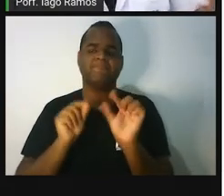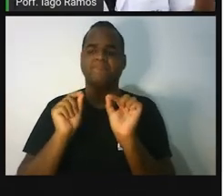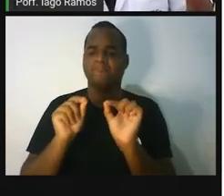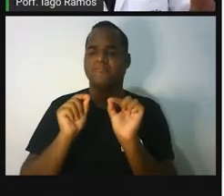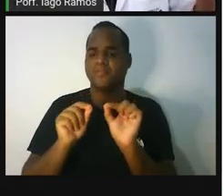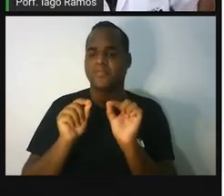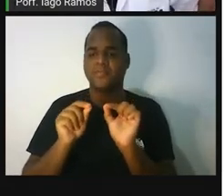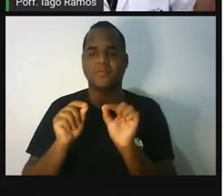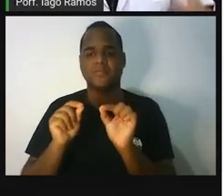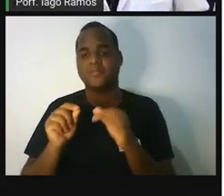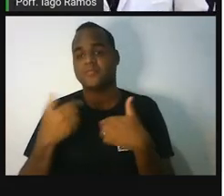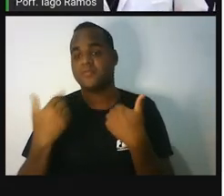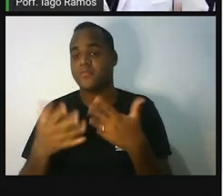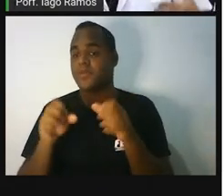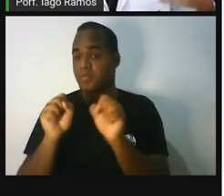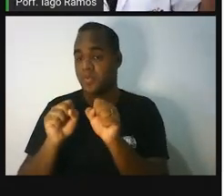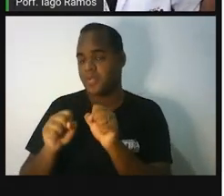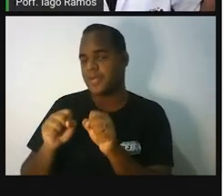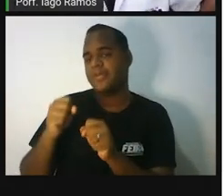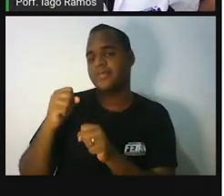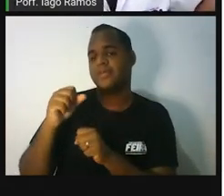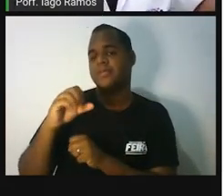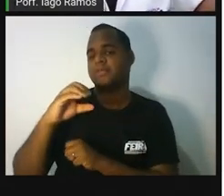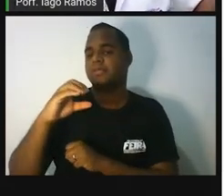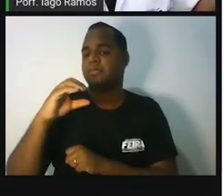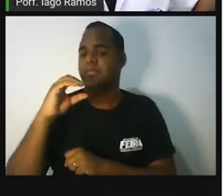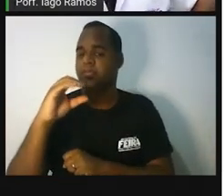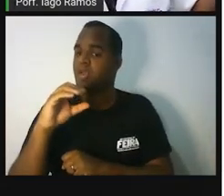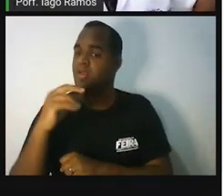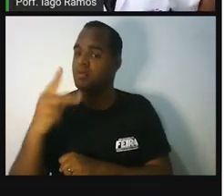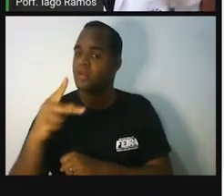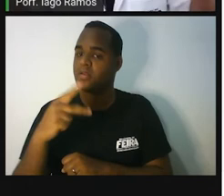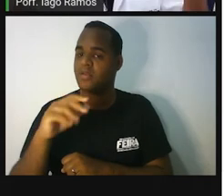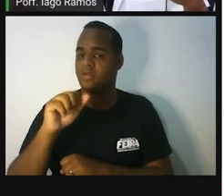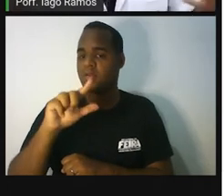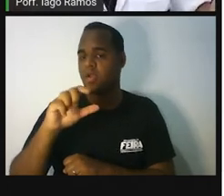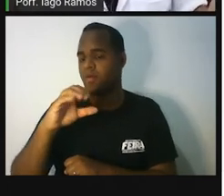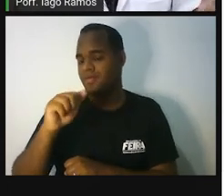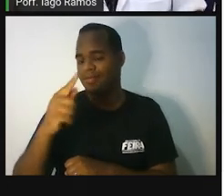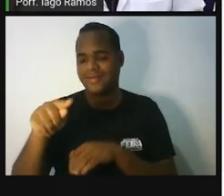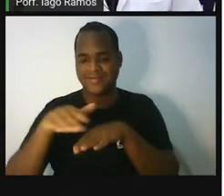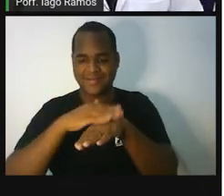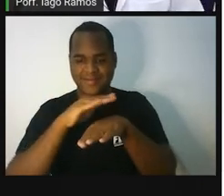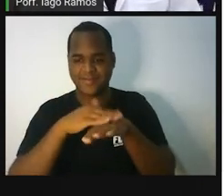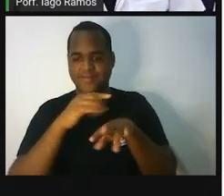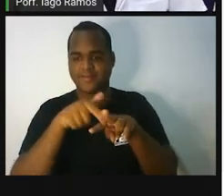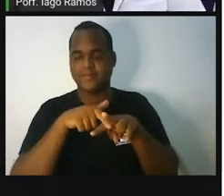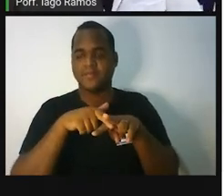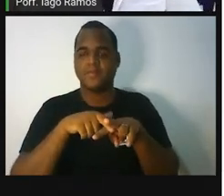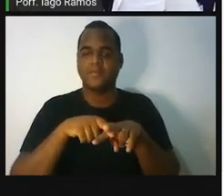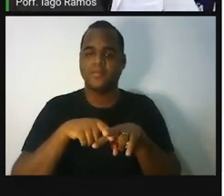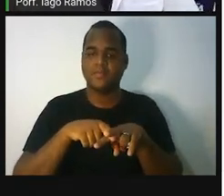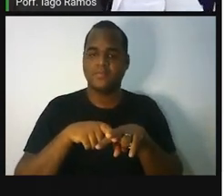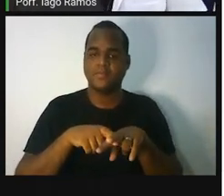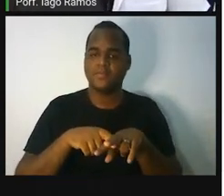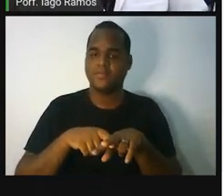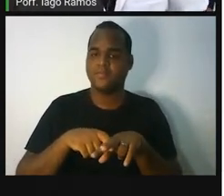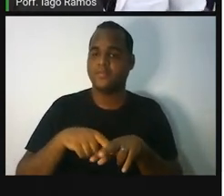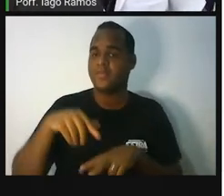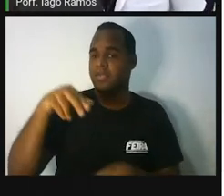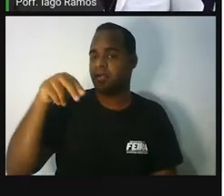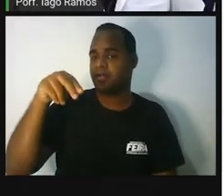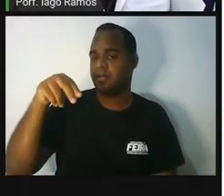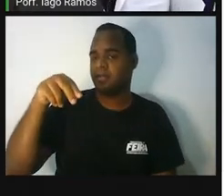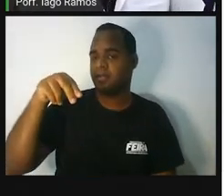Tá? Porque se você usar C, aí vai ser o número do calçado. Você usa outra letra para o ano de nascimento. Eu vou usar a letra N,